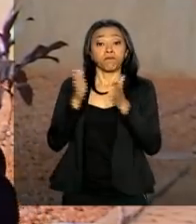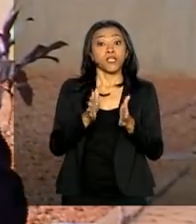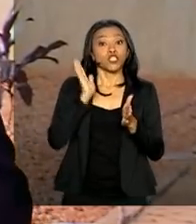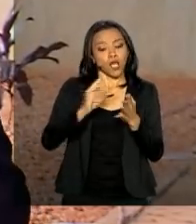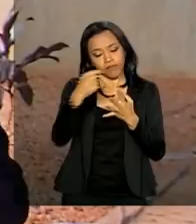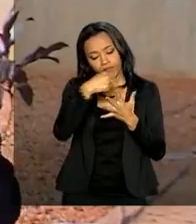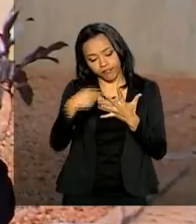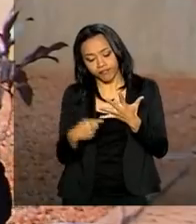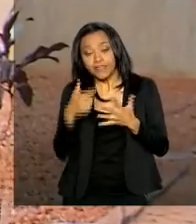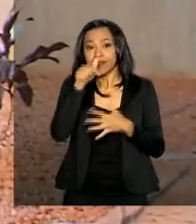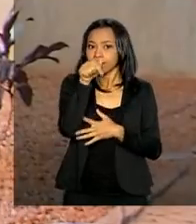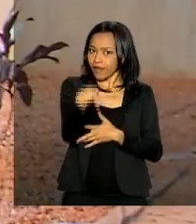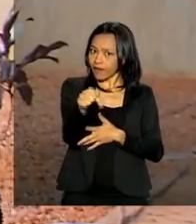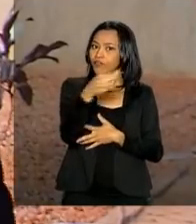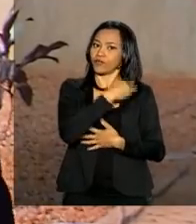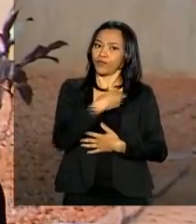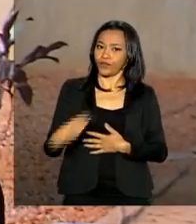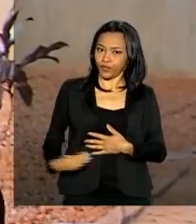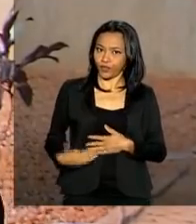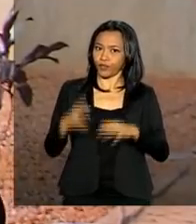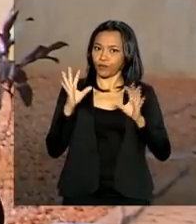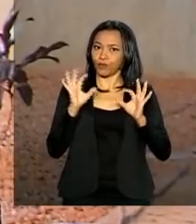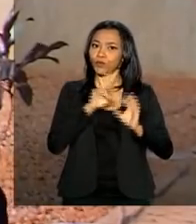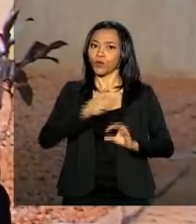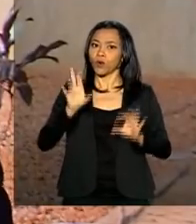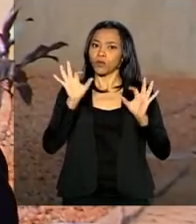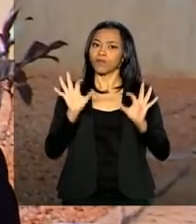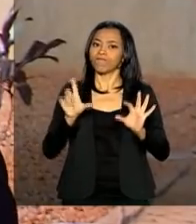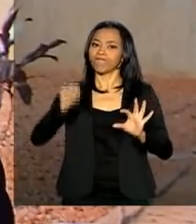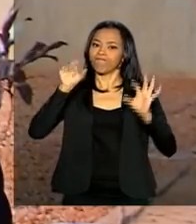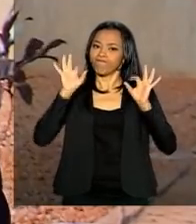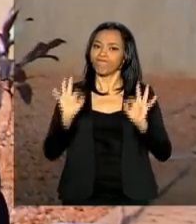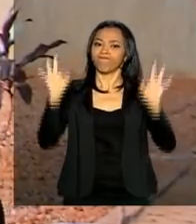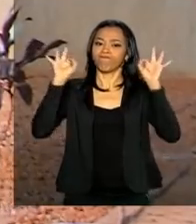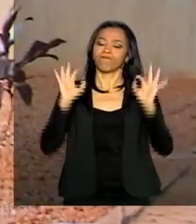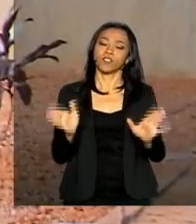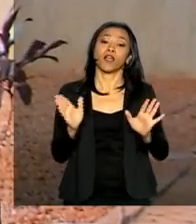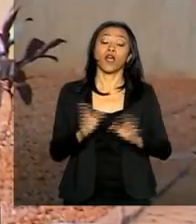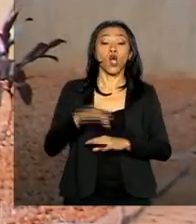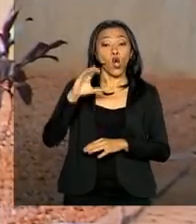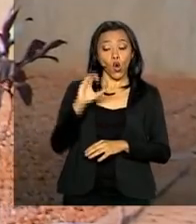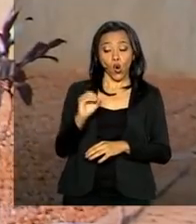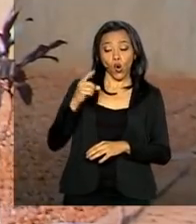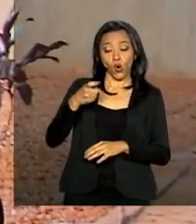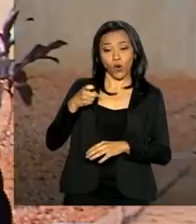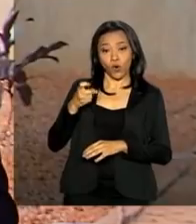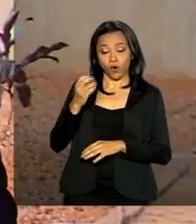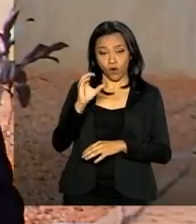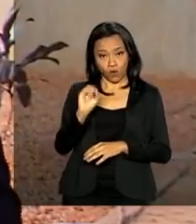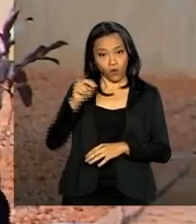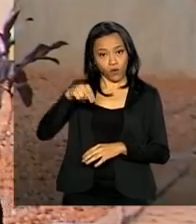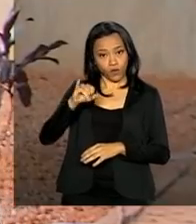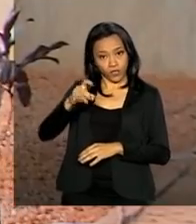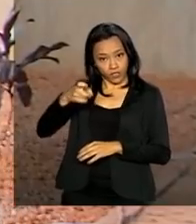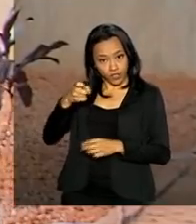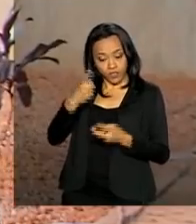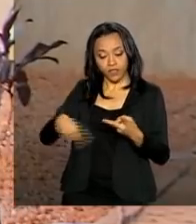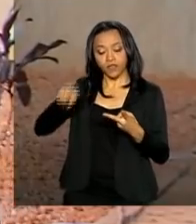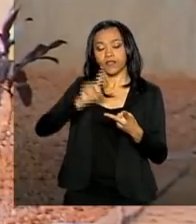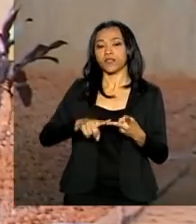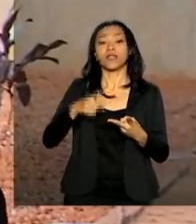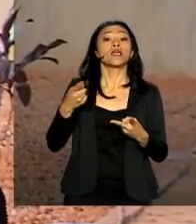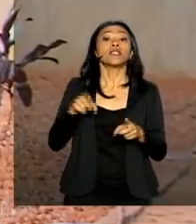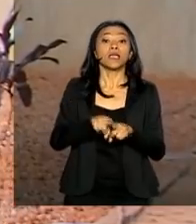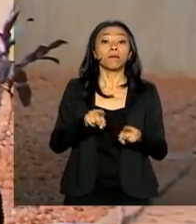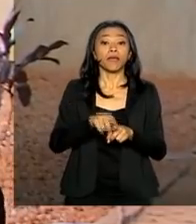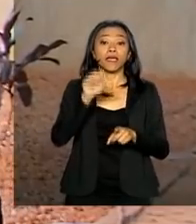sete ministros confirmados. Os outros são Onyx Lorenzoni, para a Casa Civil, o juiz Sérgio Moro, que